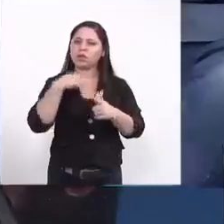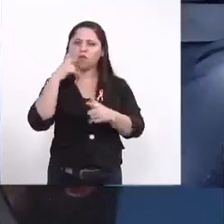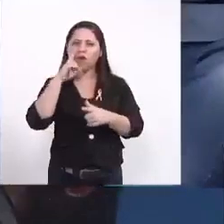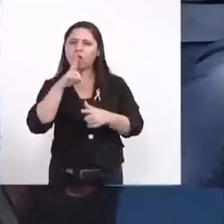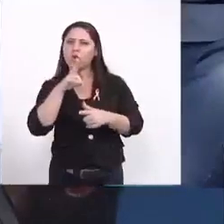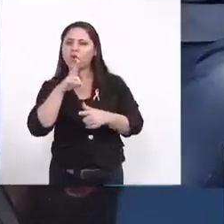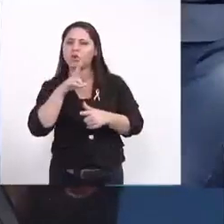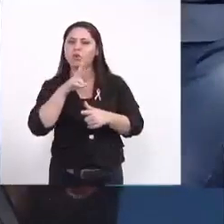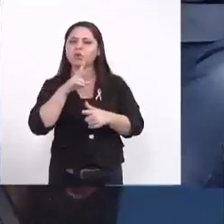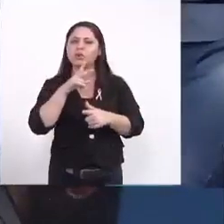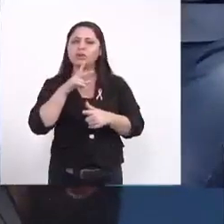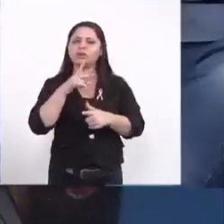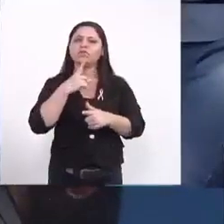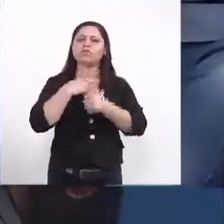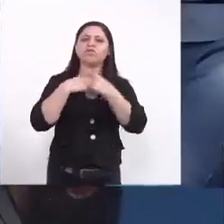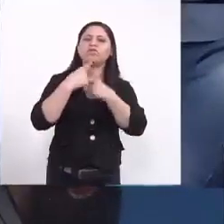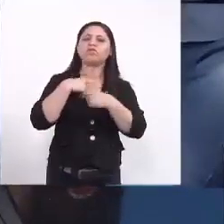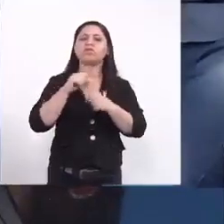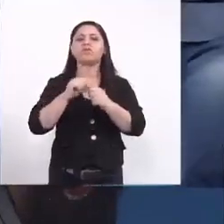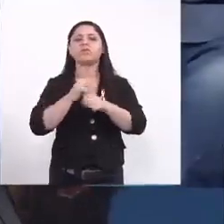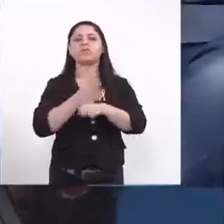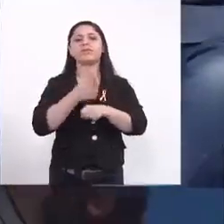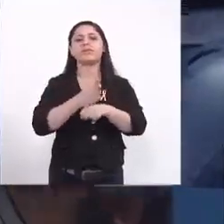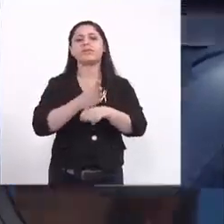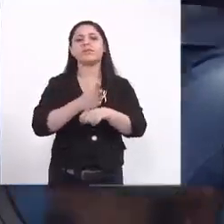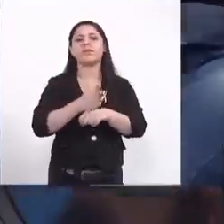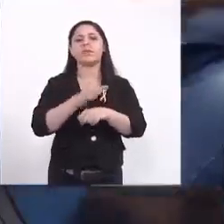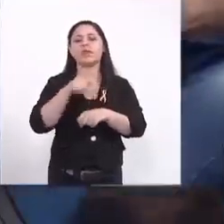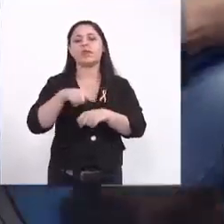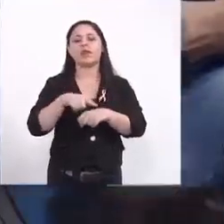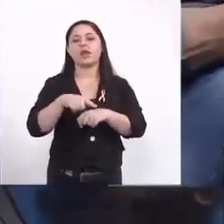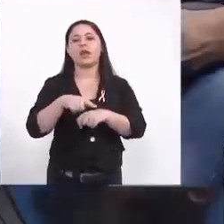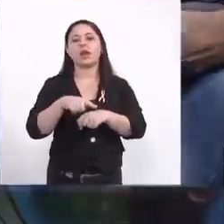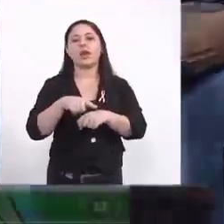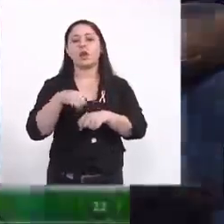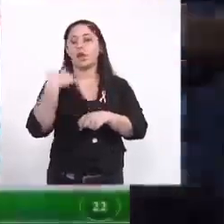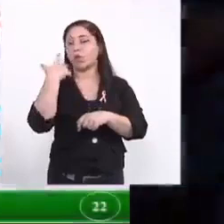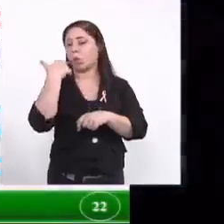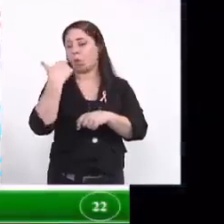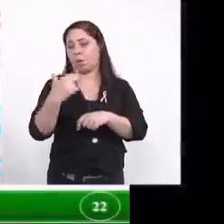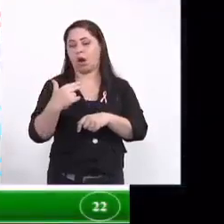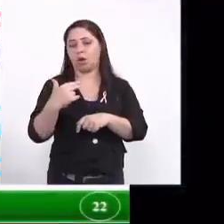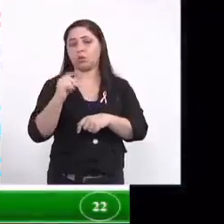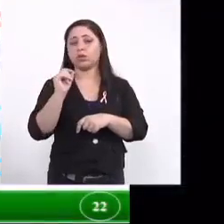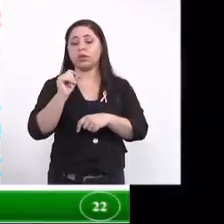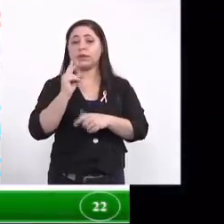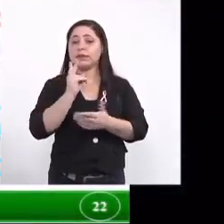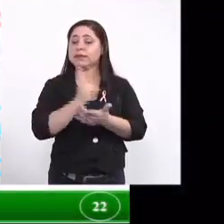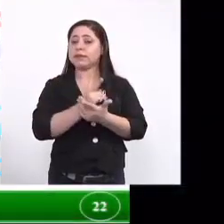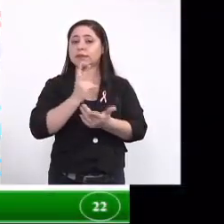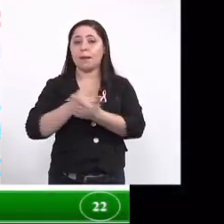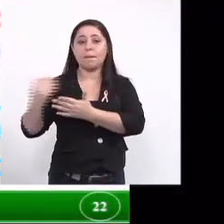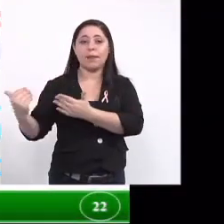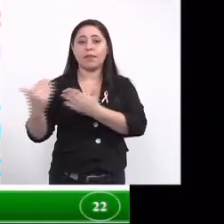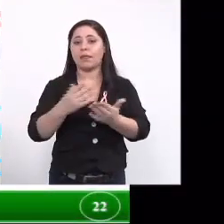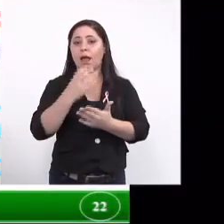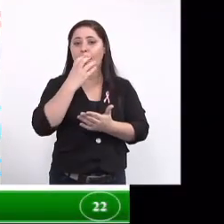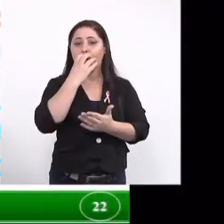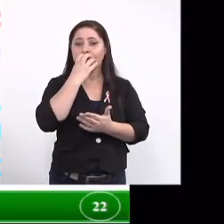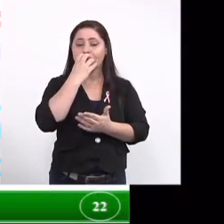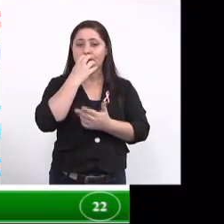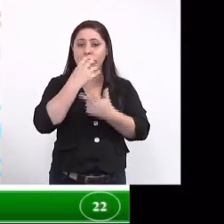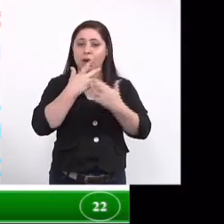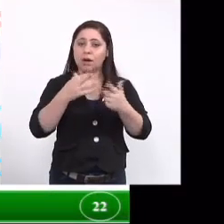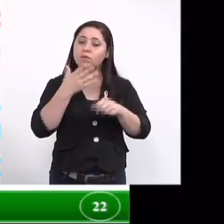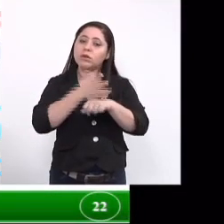de realização dos ensaios e eles de bastante comum acordo eles sempre nos cedem animais para a